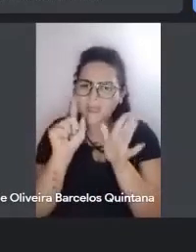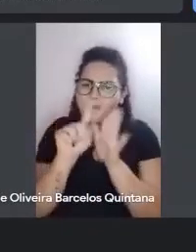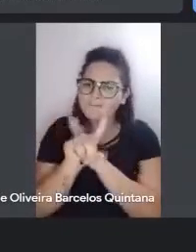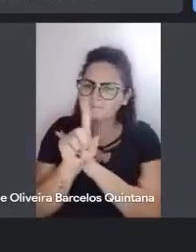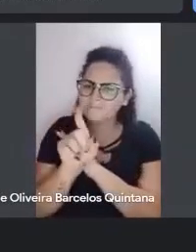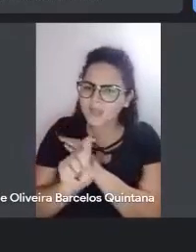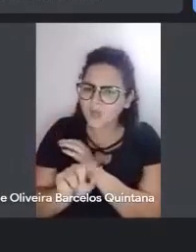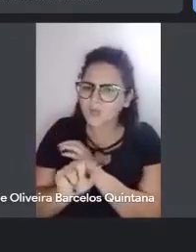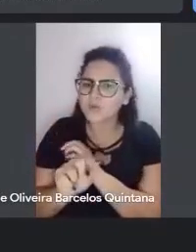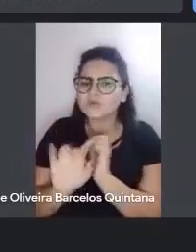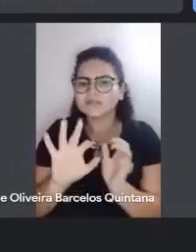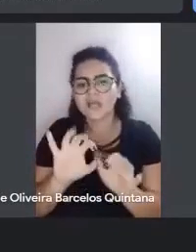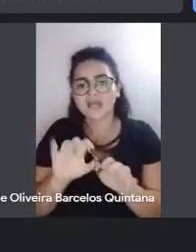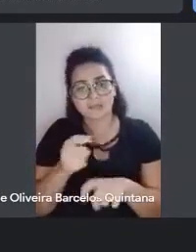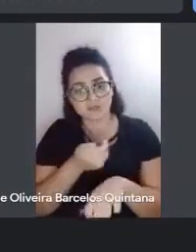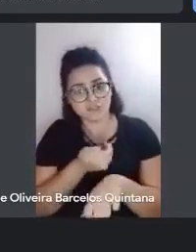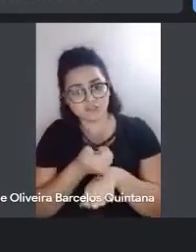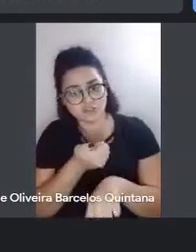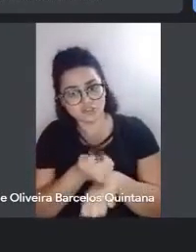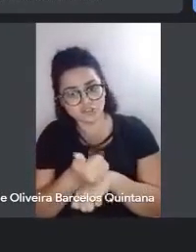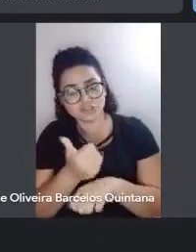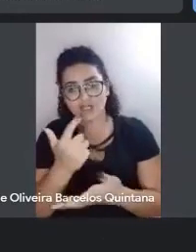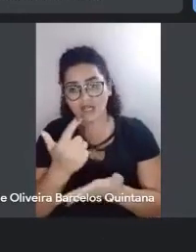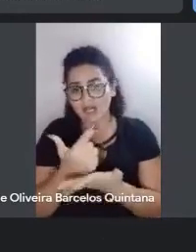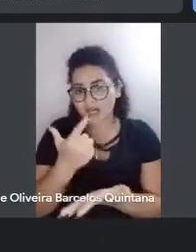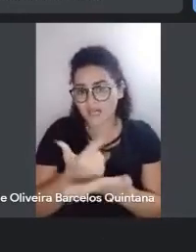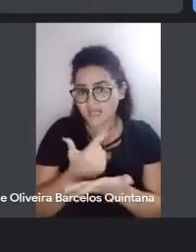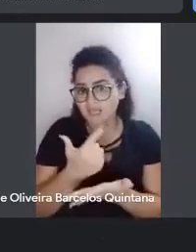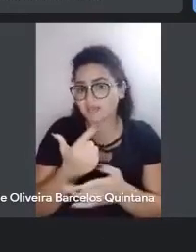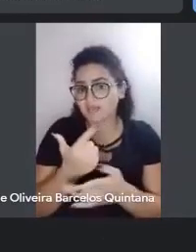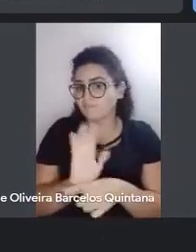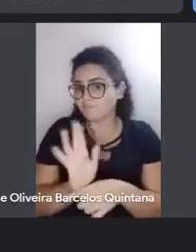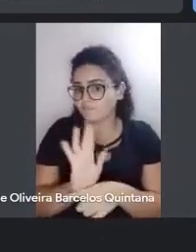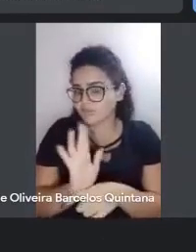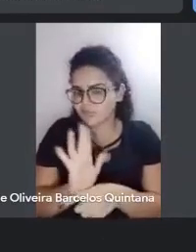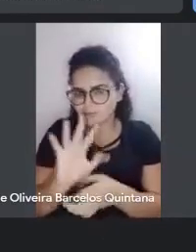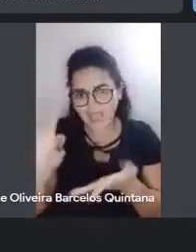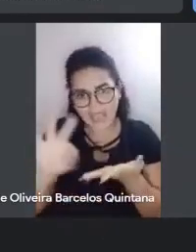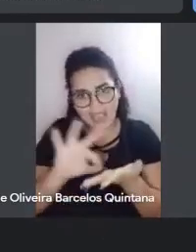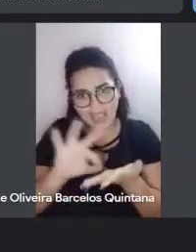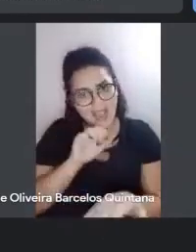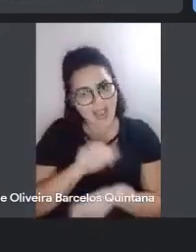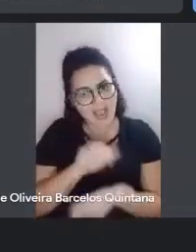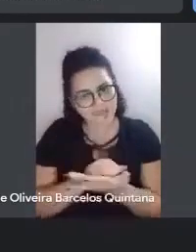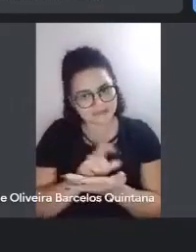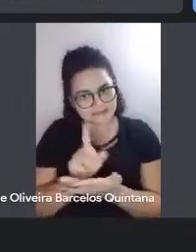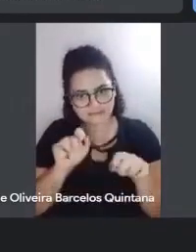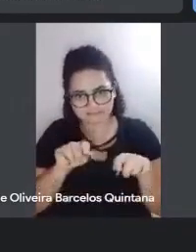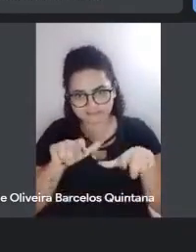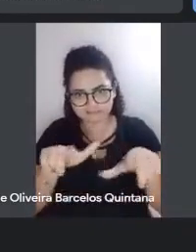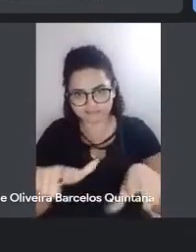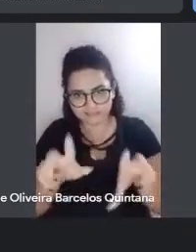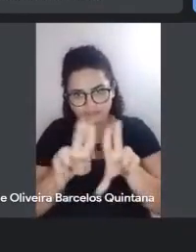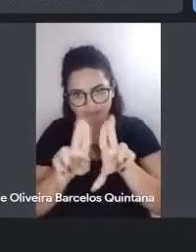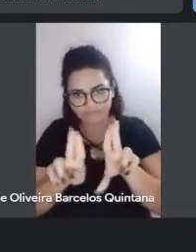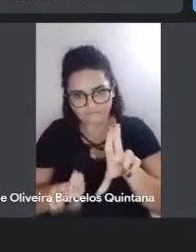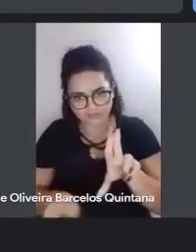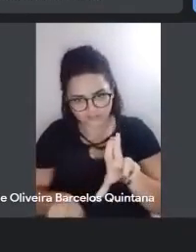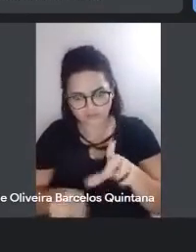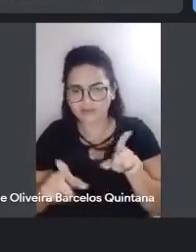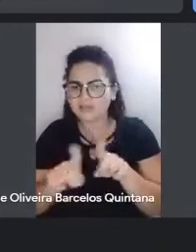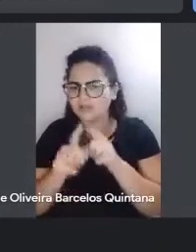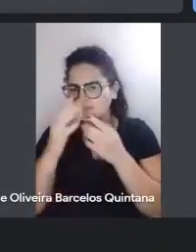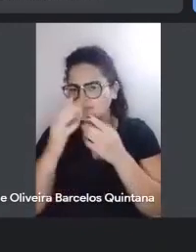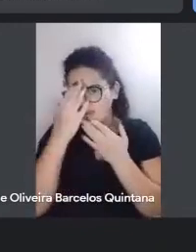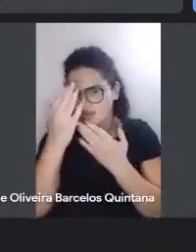Com as dicas de filmes De livros Não deixem de assinar O evento está sendo certificado Pela UFRJ E eu queria agradecer demais